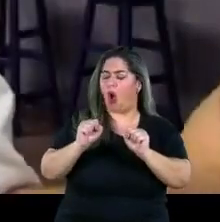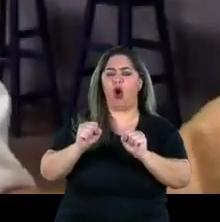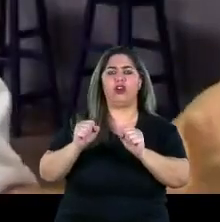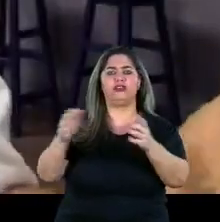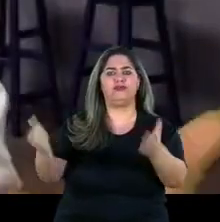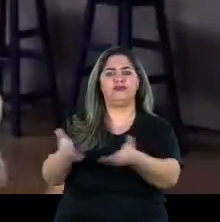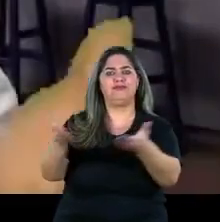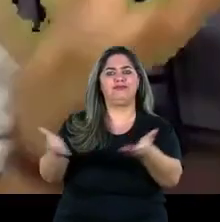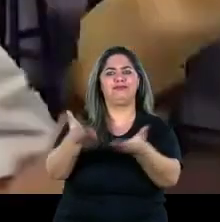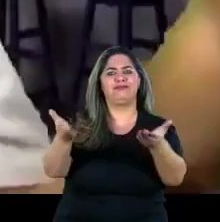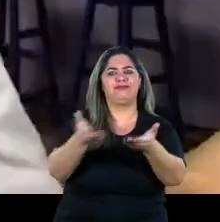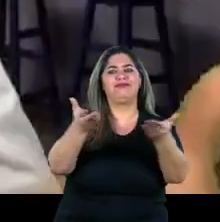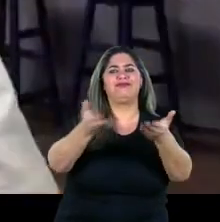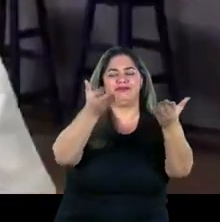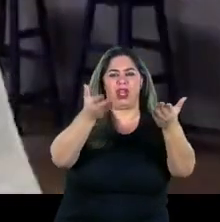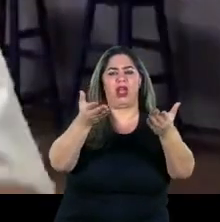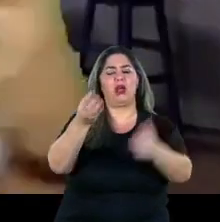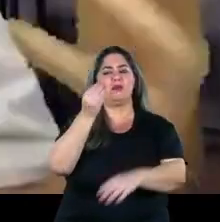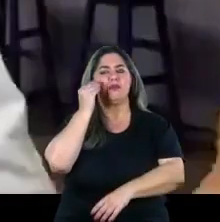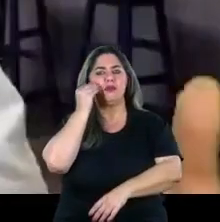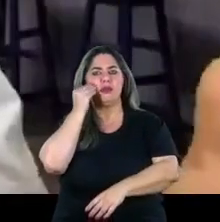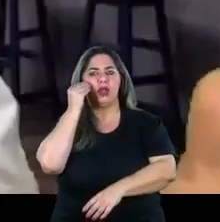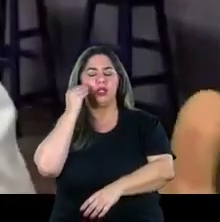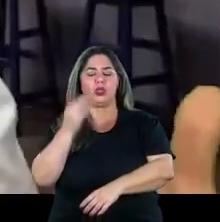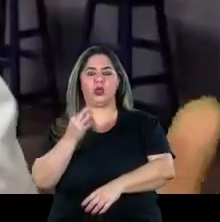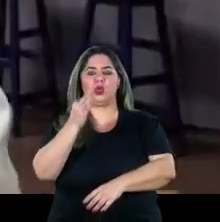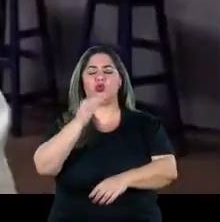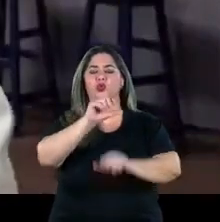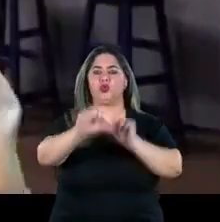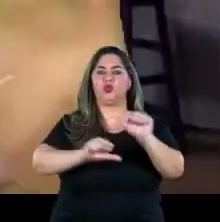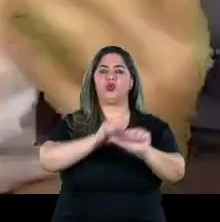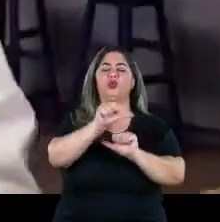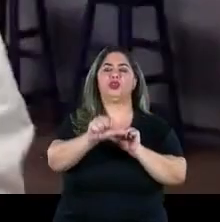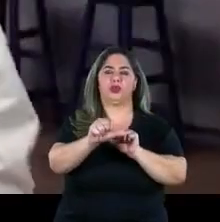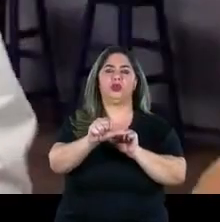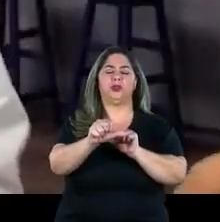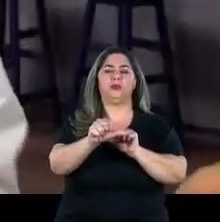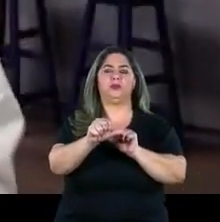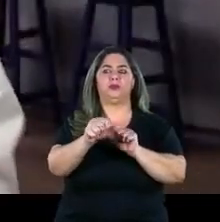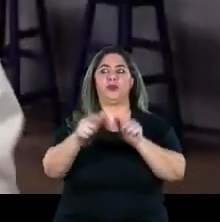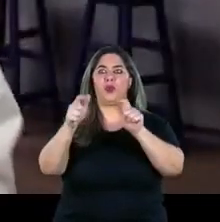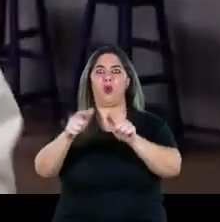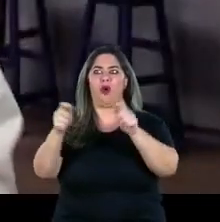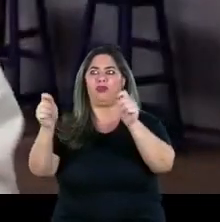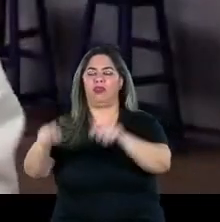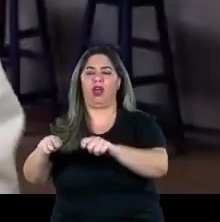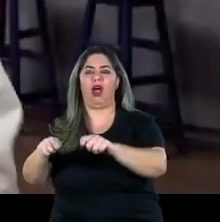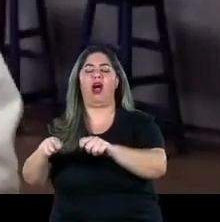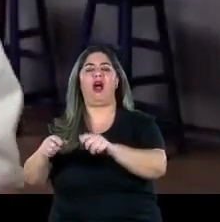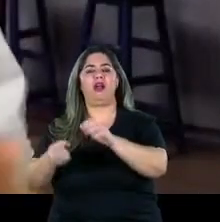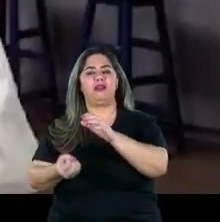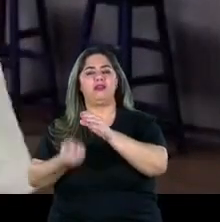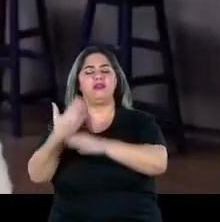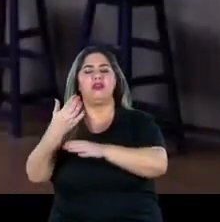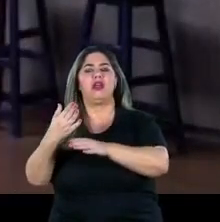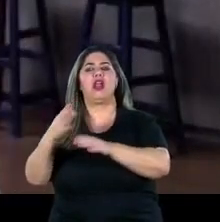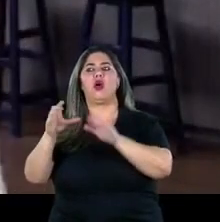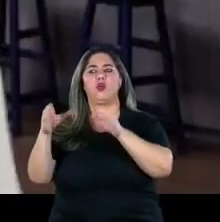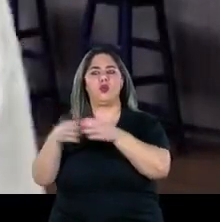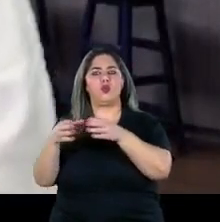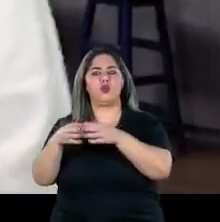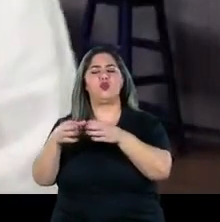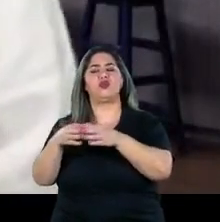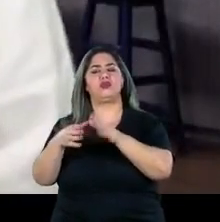criando um trabalho de base pra que a gente possa tentar aonde a gente consegue a abertura construir políticas de segurança alimentar enquanto